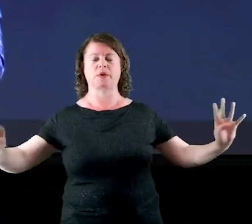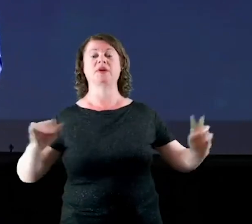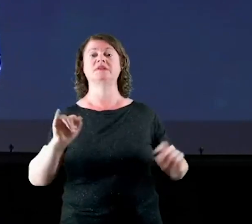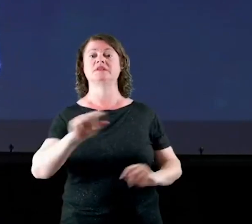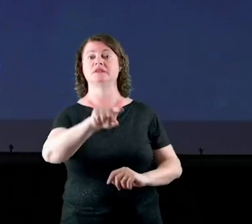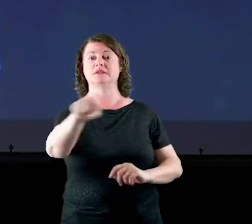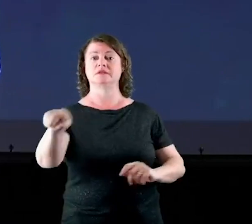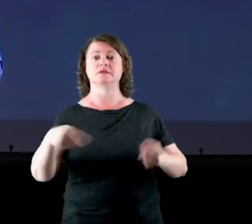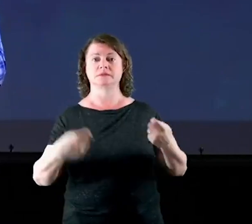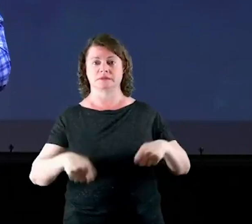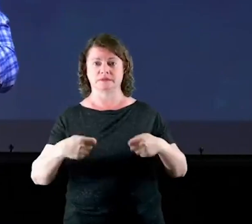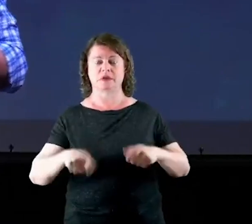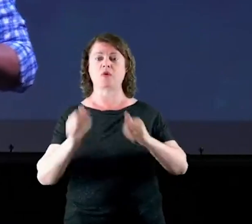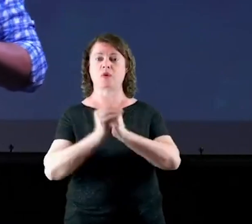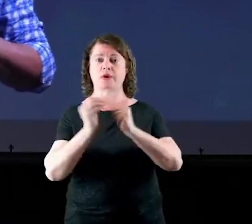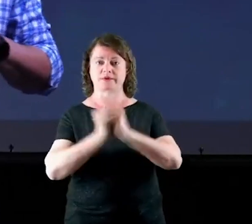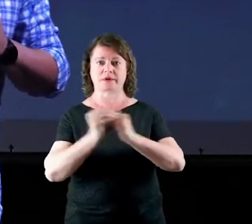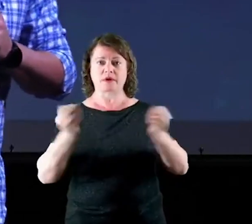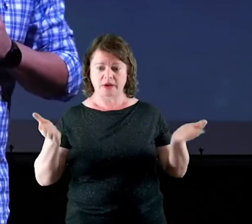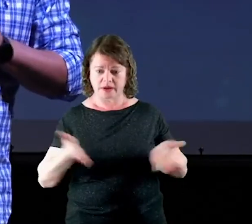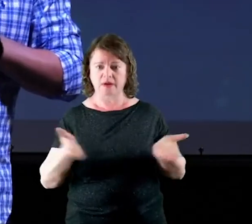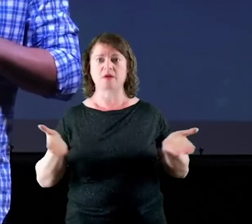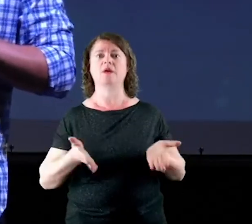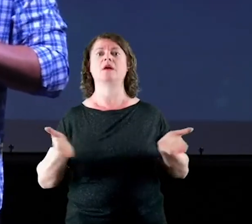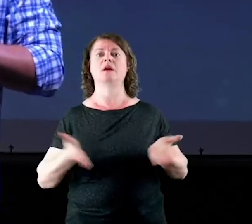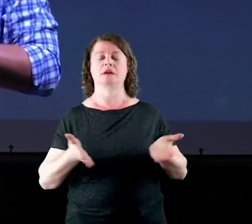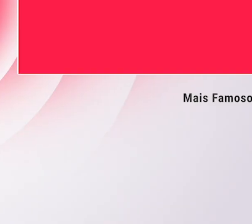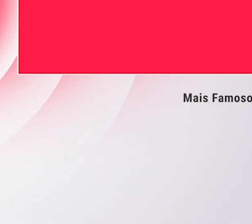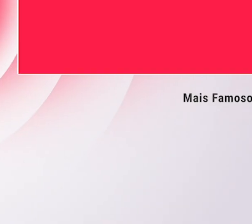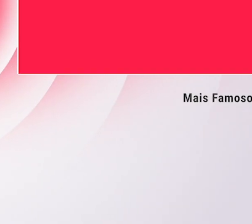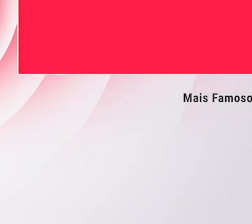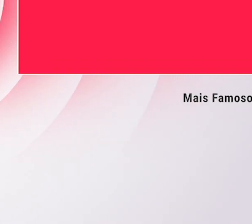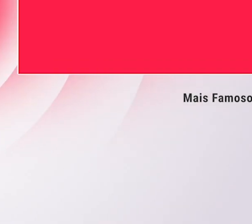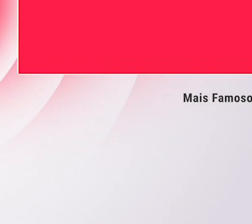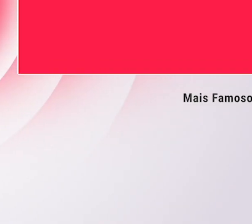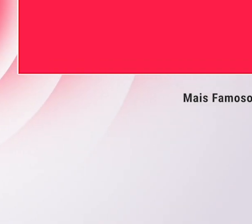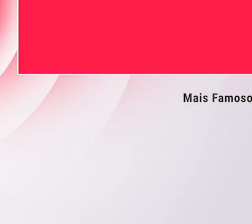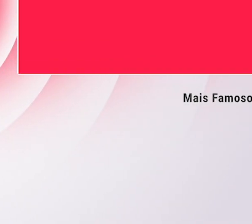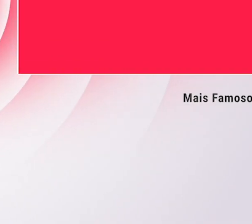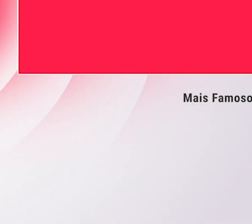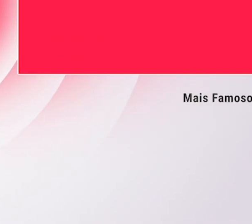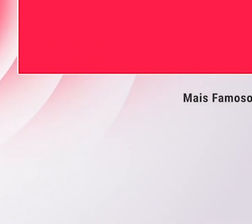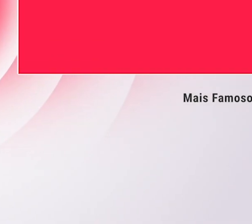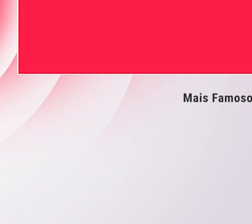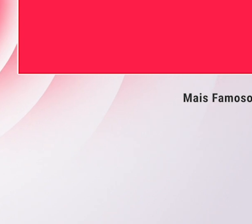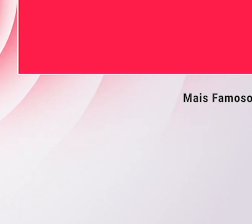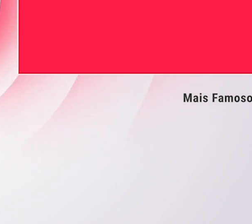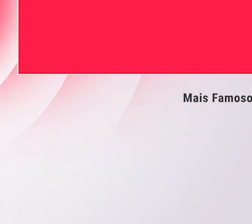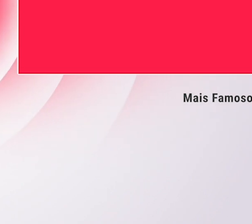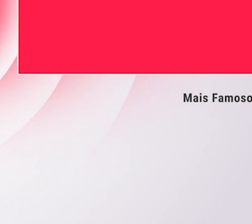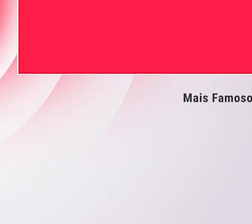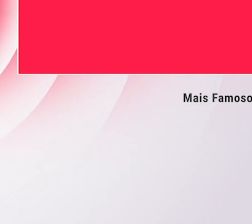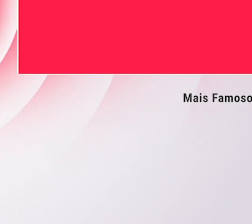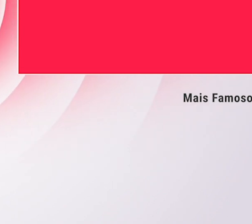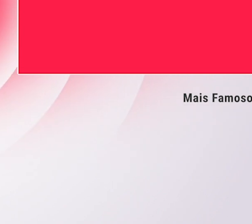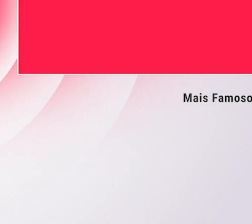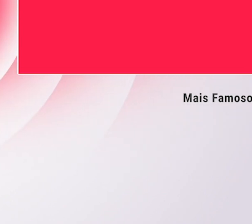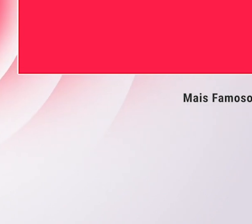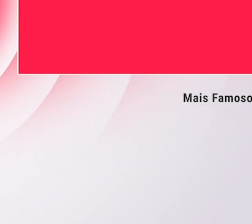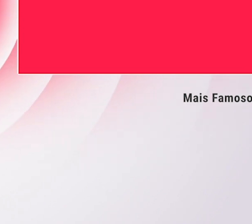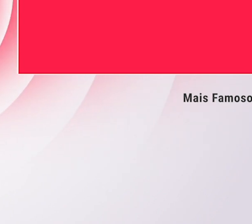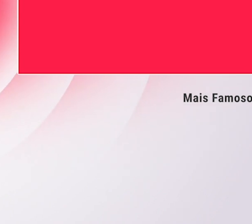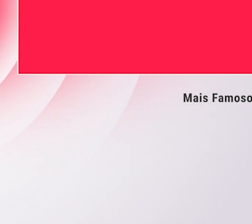você pode ficar aqui ou senta no teu banco ou vem aqui à frente pastor Samuel também nós vamos orar por você se não